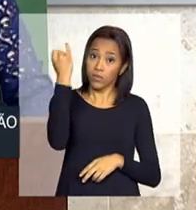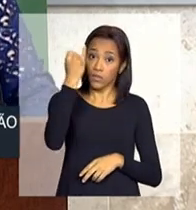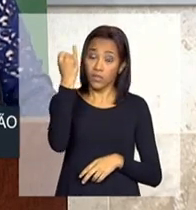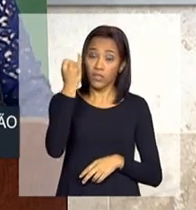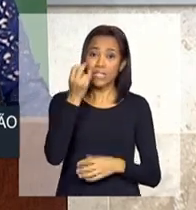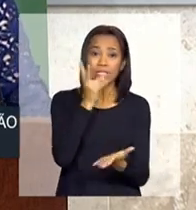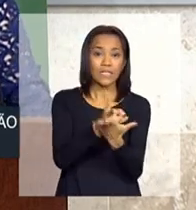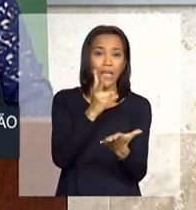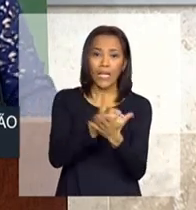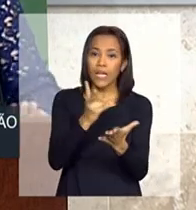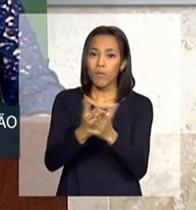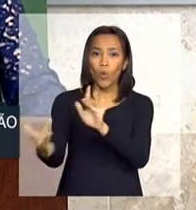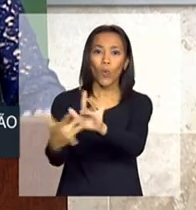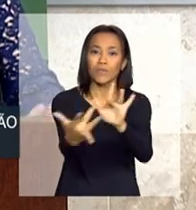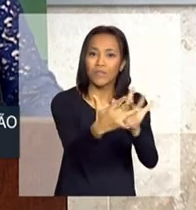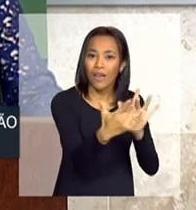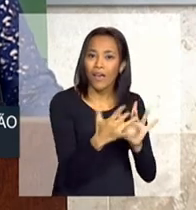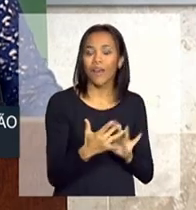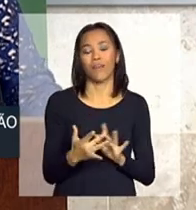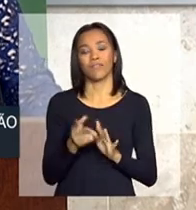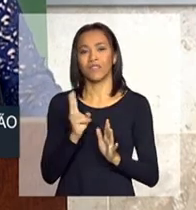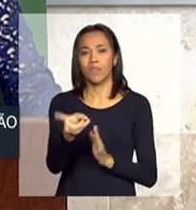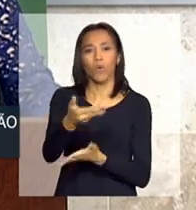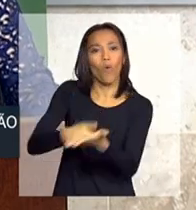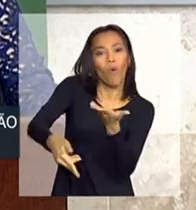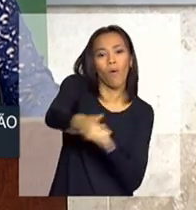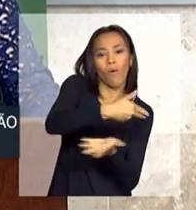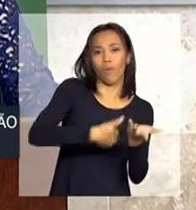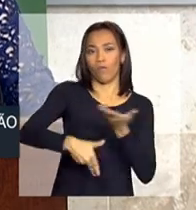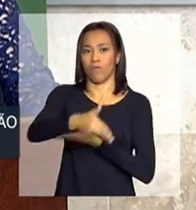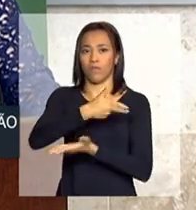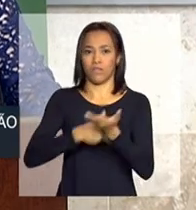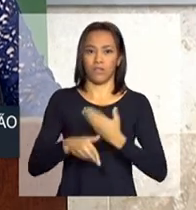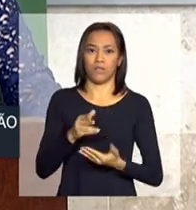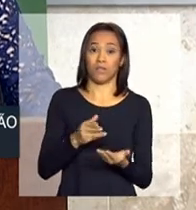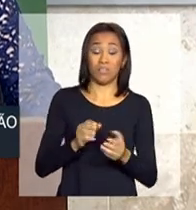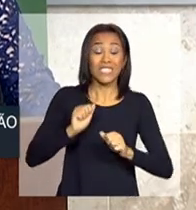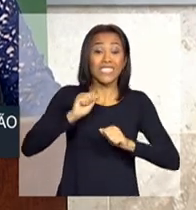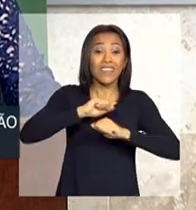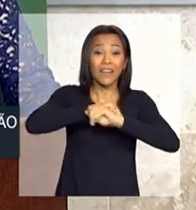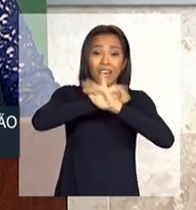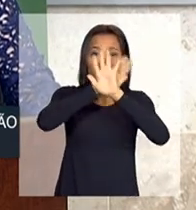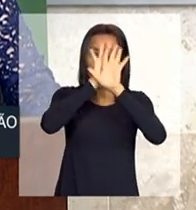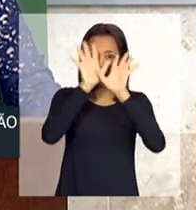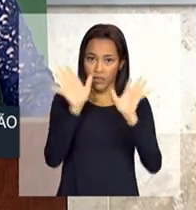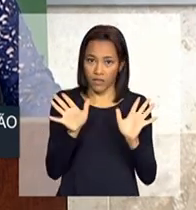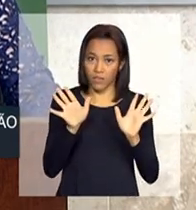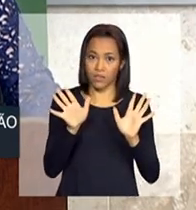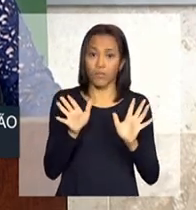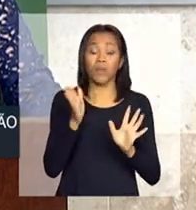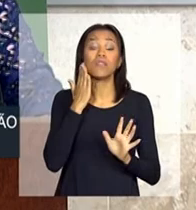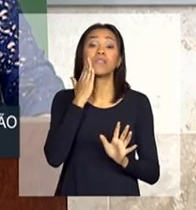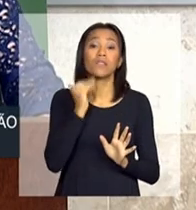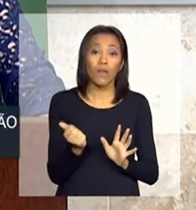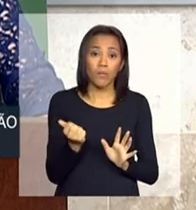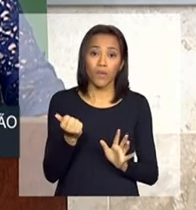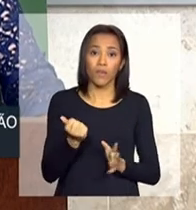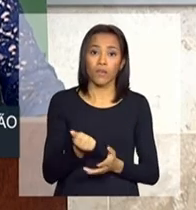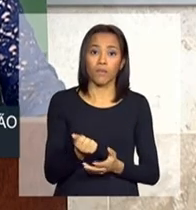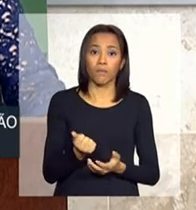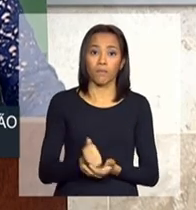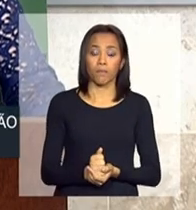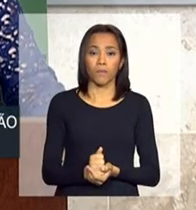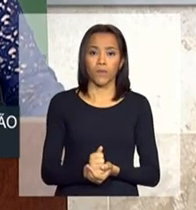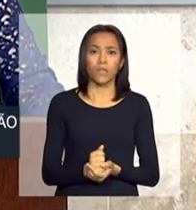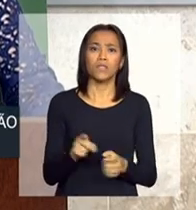de todos os agentes e de uma forma clara a destinação e